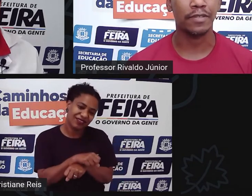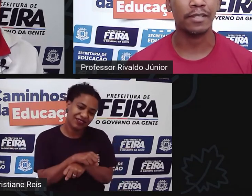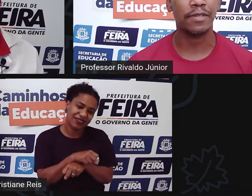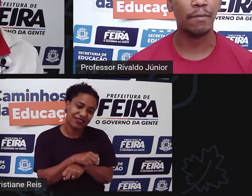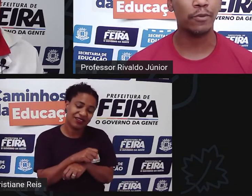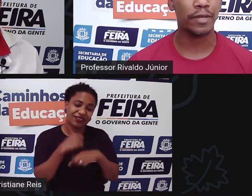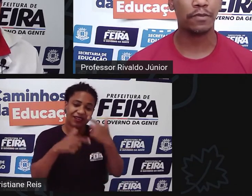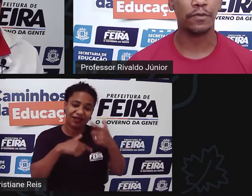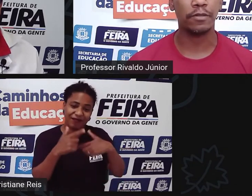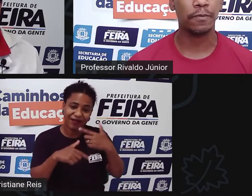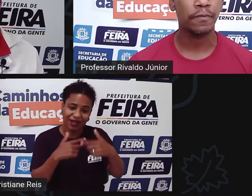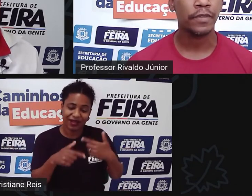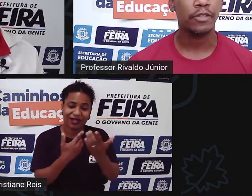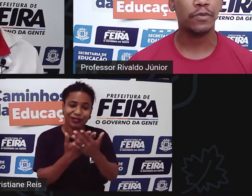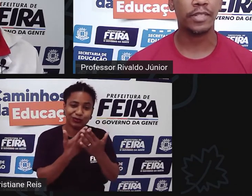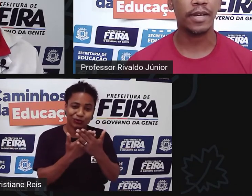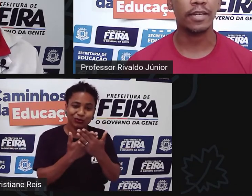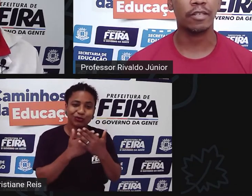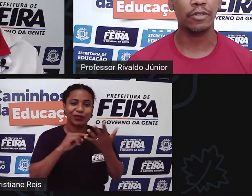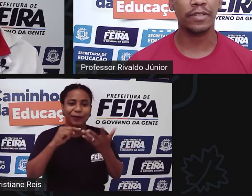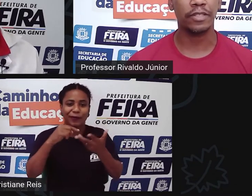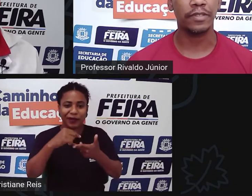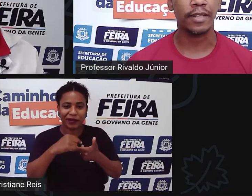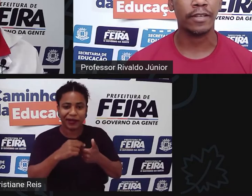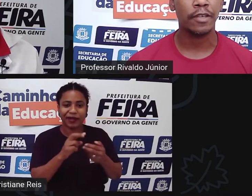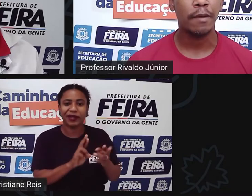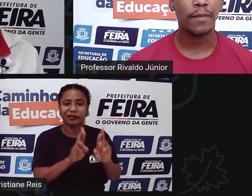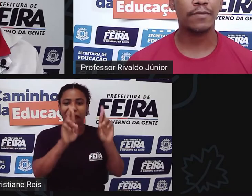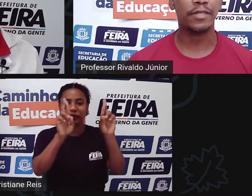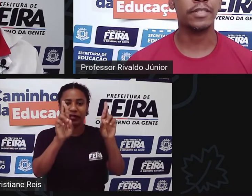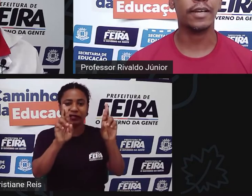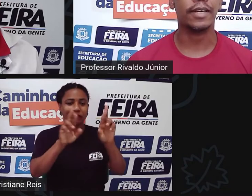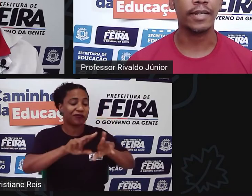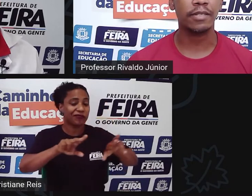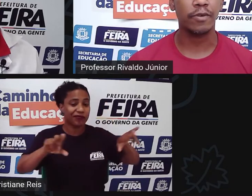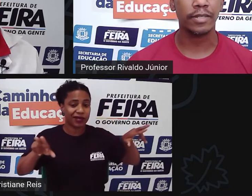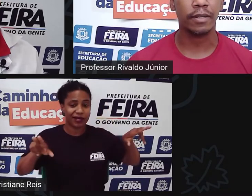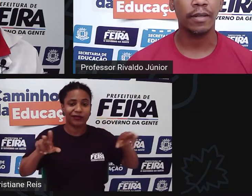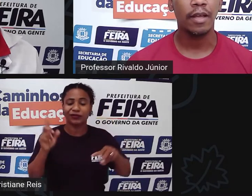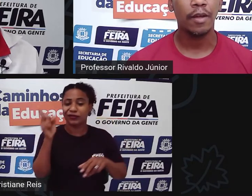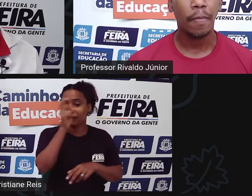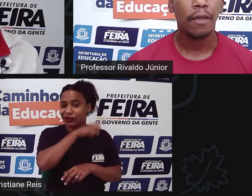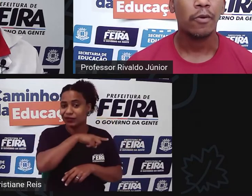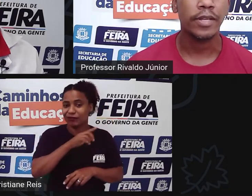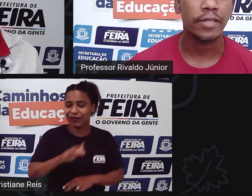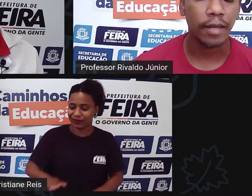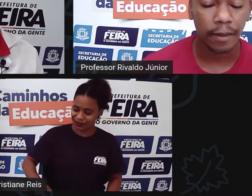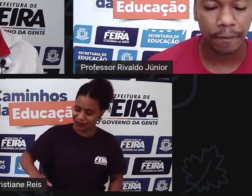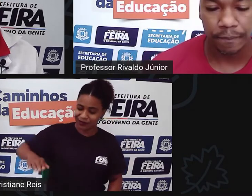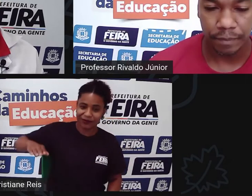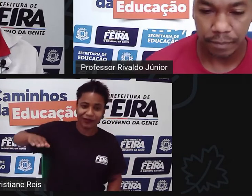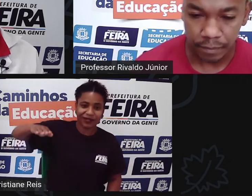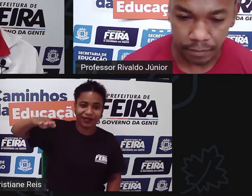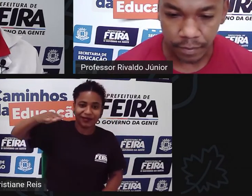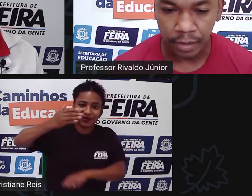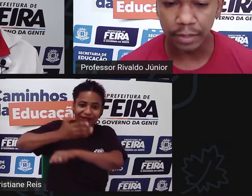suas atividades fica muito mais difícil de você encaixar uma nova atividade mas se você já cresce com essa com essa